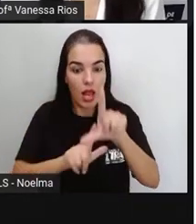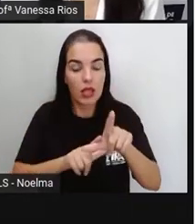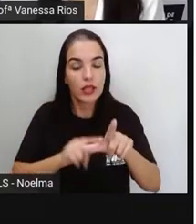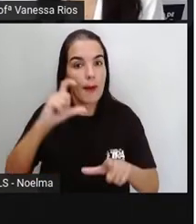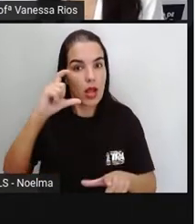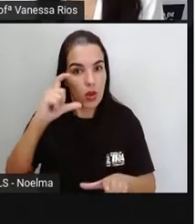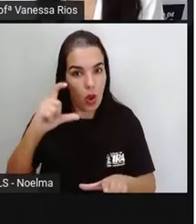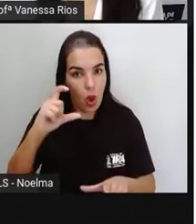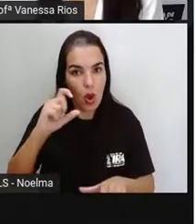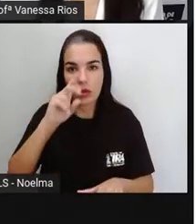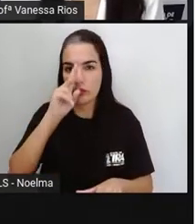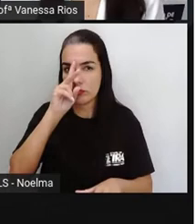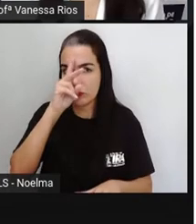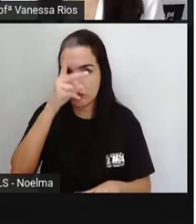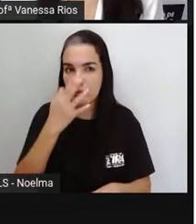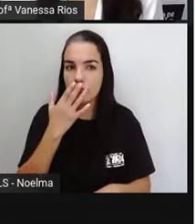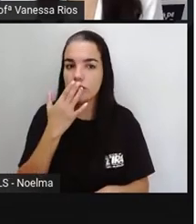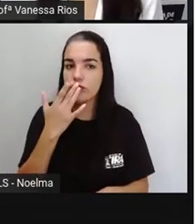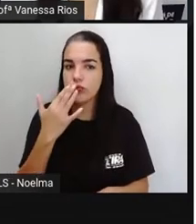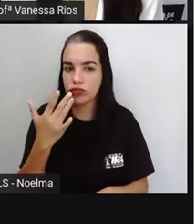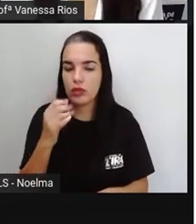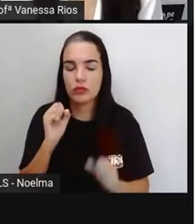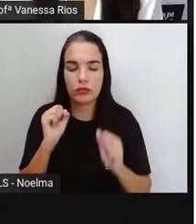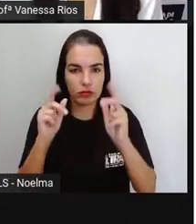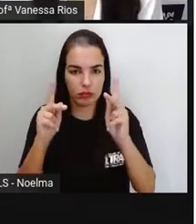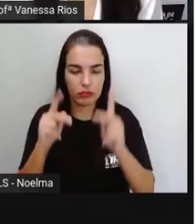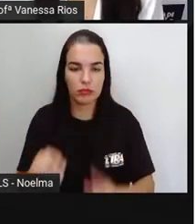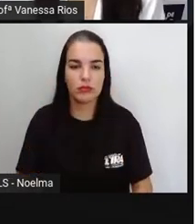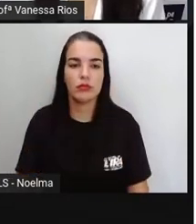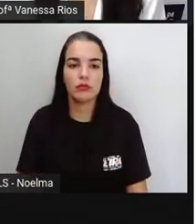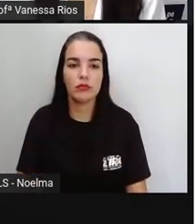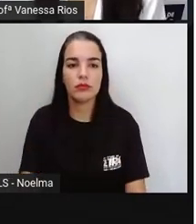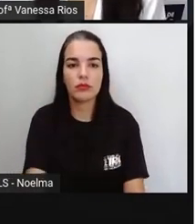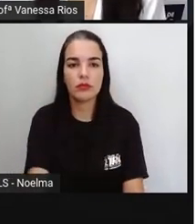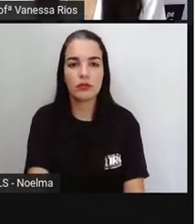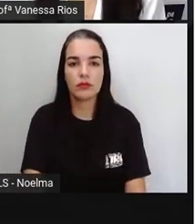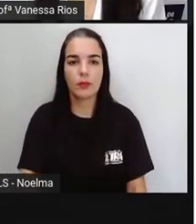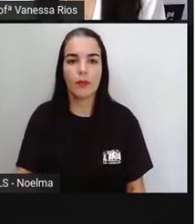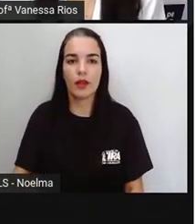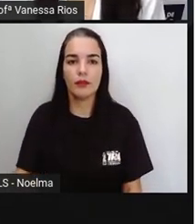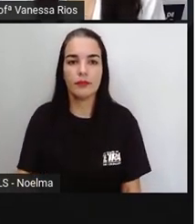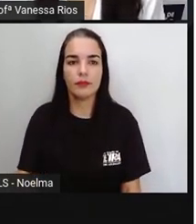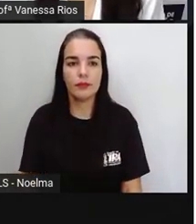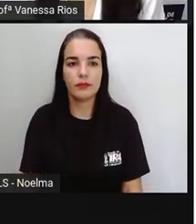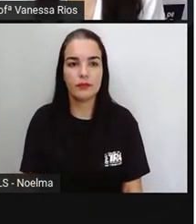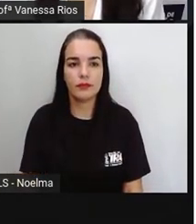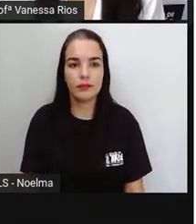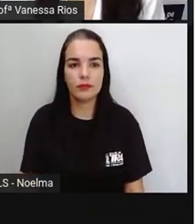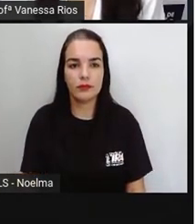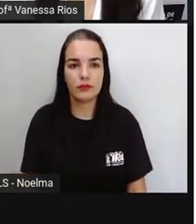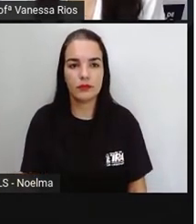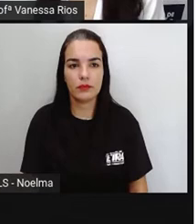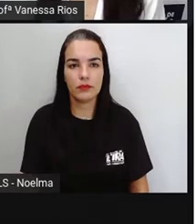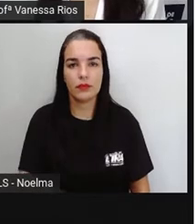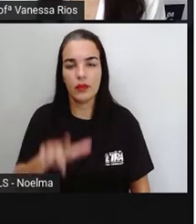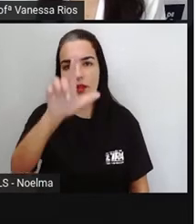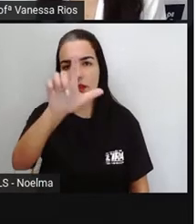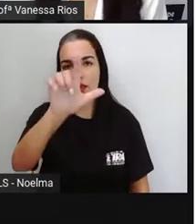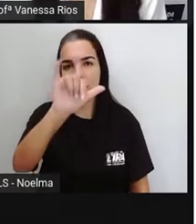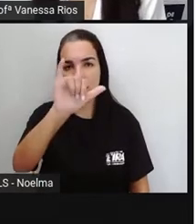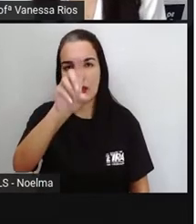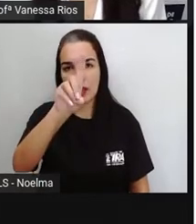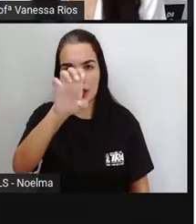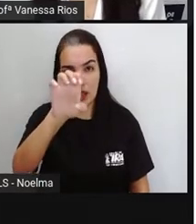e mais escura, vezes até utilizando outro tipo de letra. O lead, né? Que vem da palavra em inglês lead,